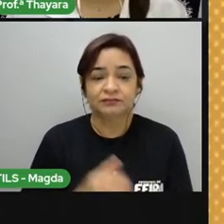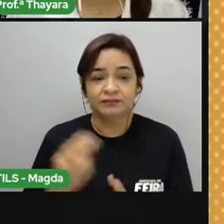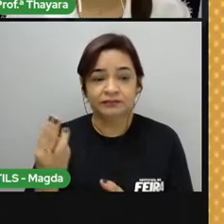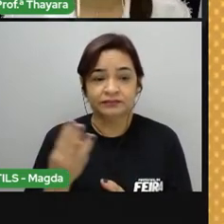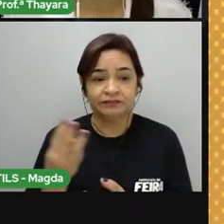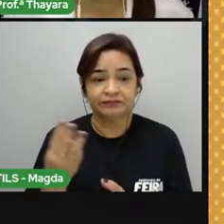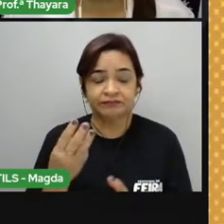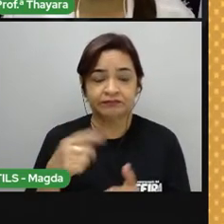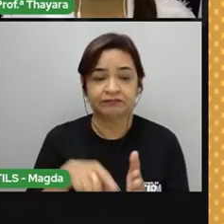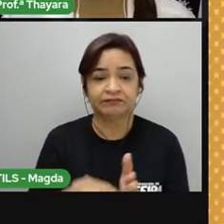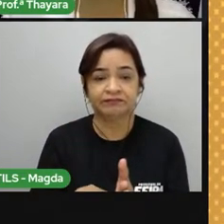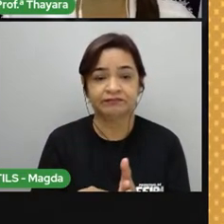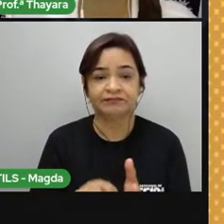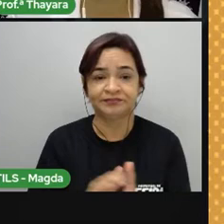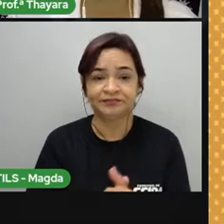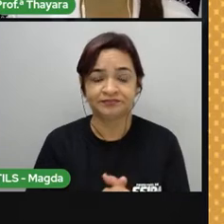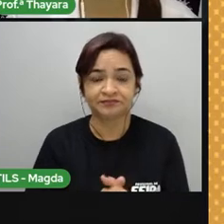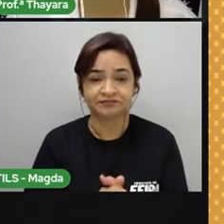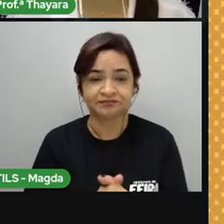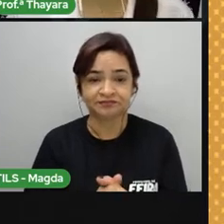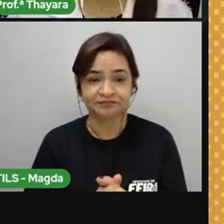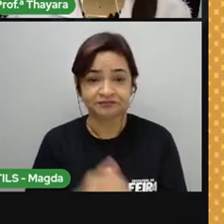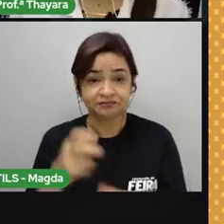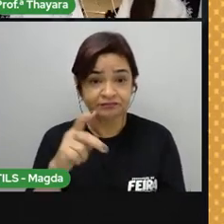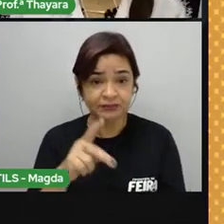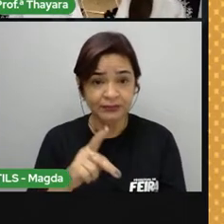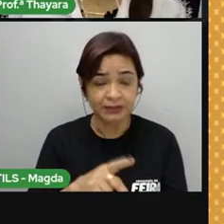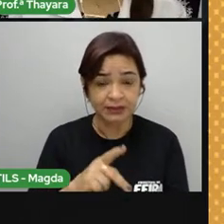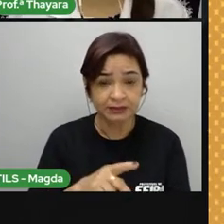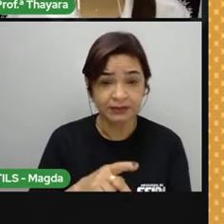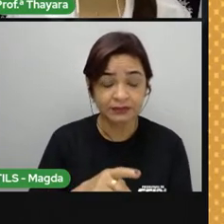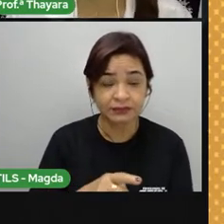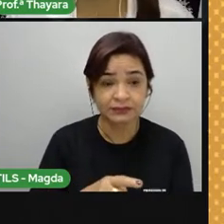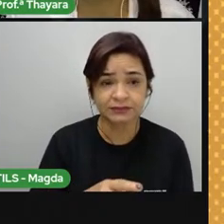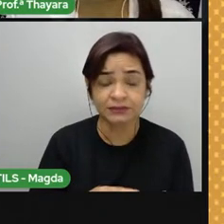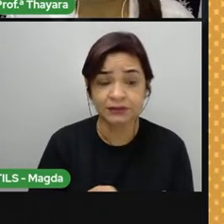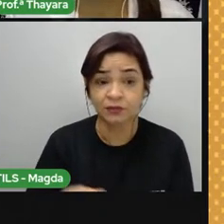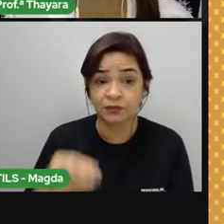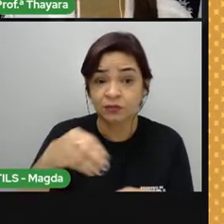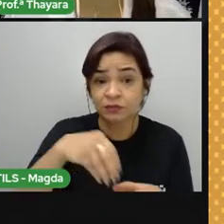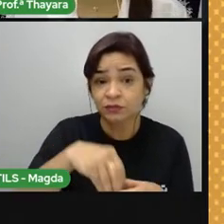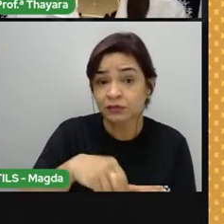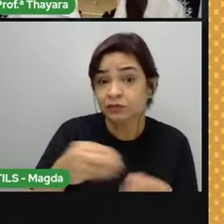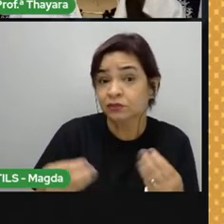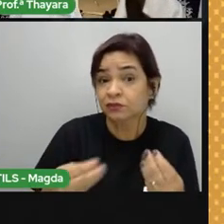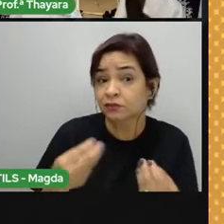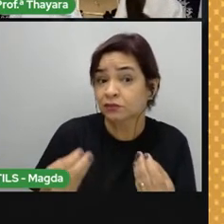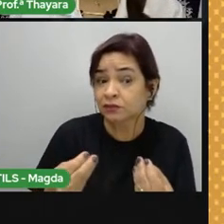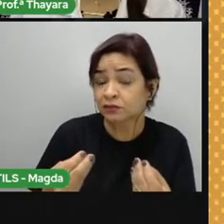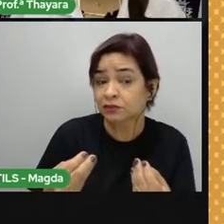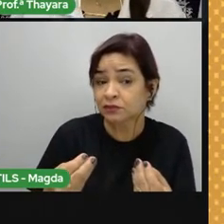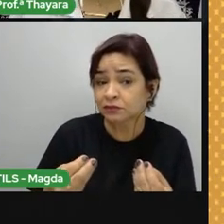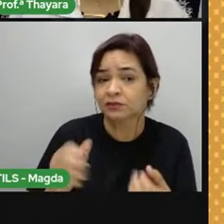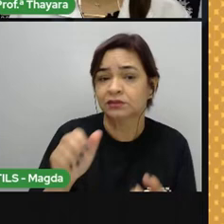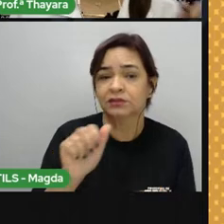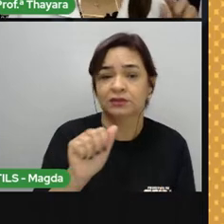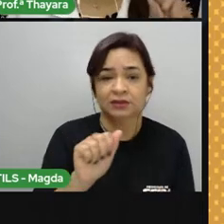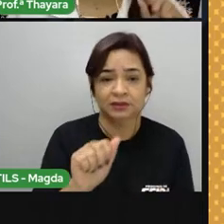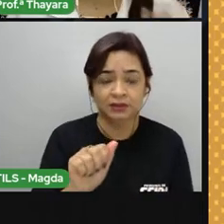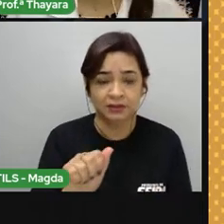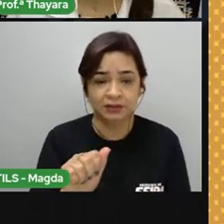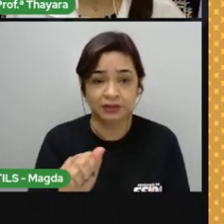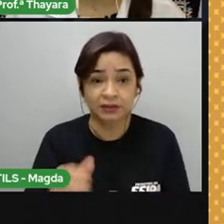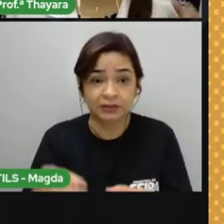Número 3. As rochas magmáticas intrusivas são formadas, letra A que estava certa, de